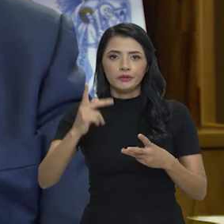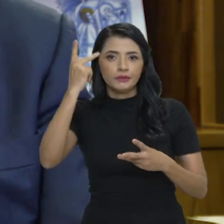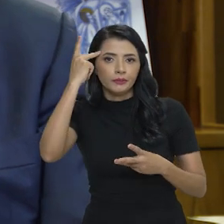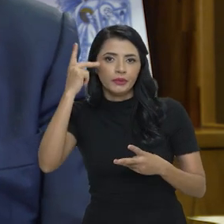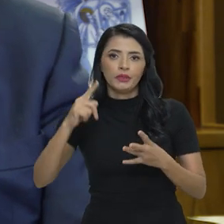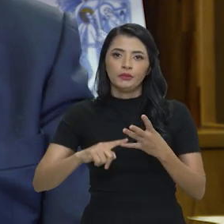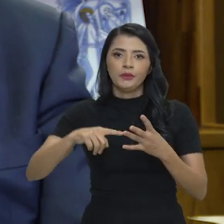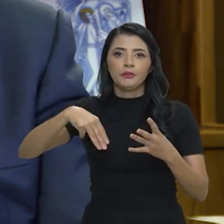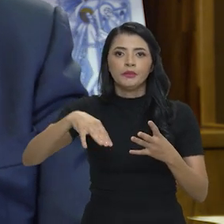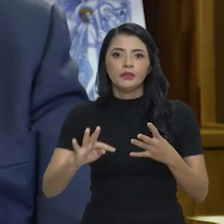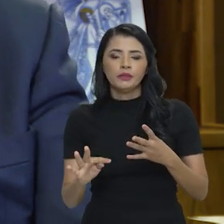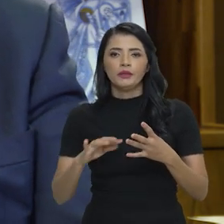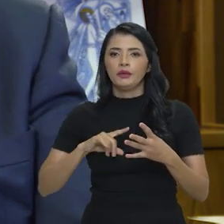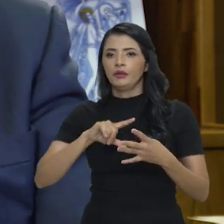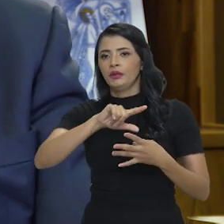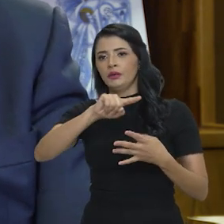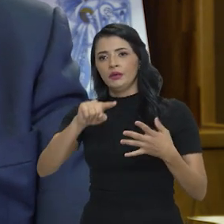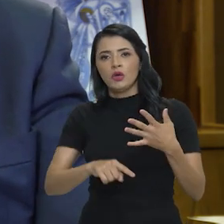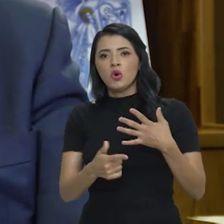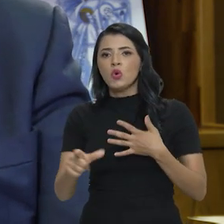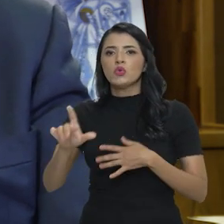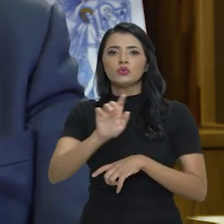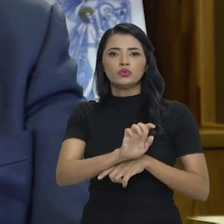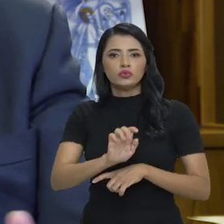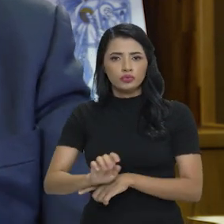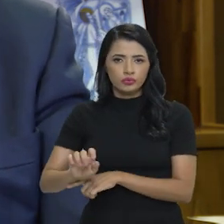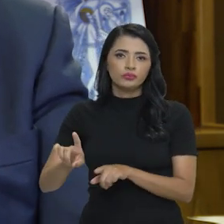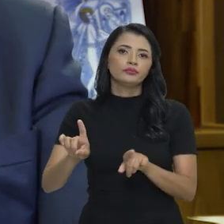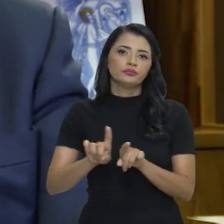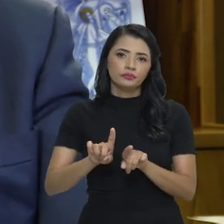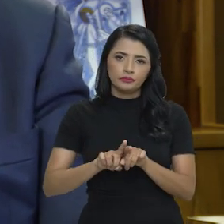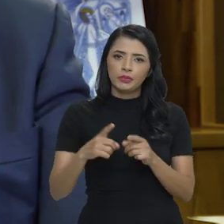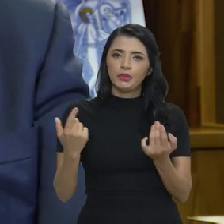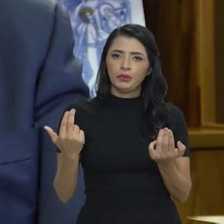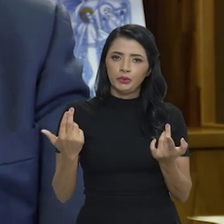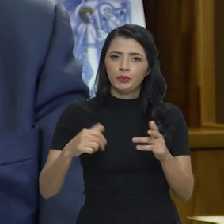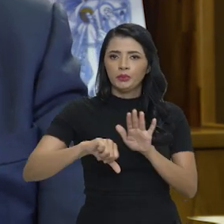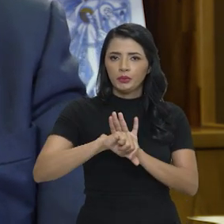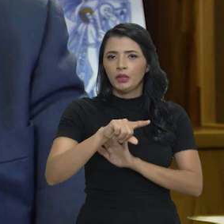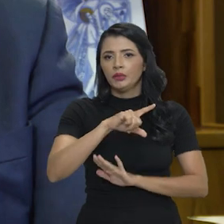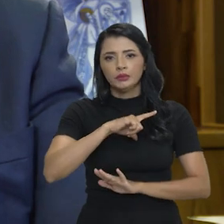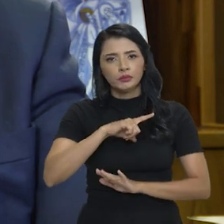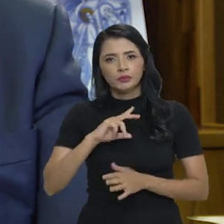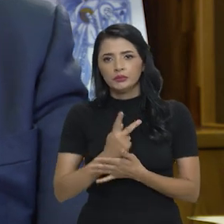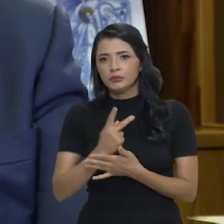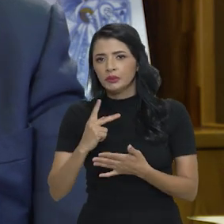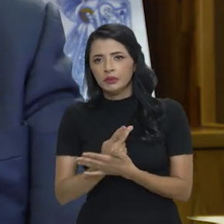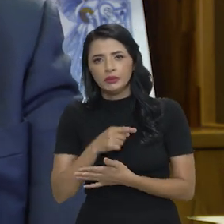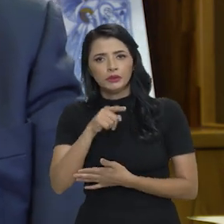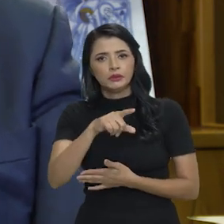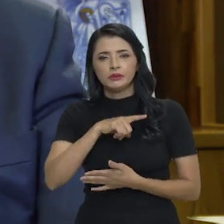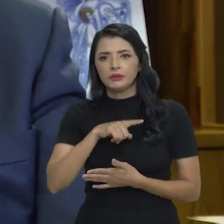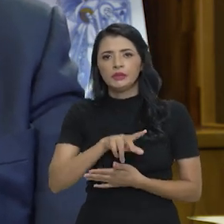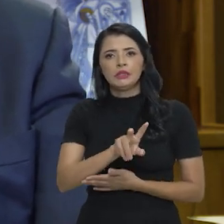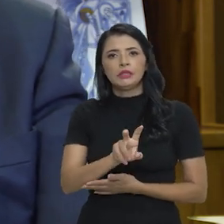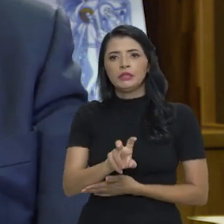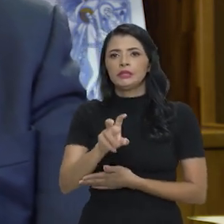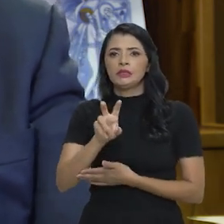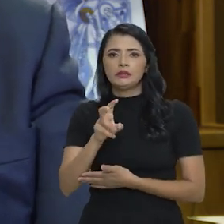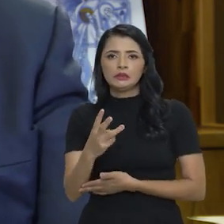Paulo, vem Mato Grosso, vem um conjunto de outros estados que vêm compondo esses